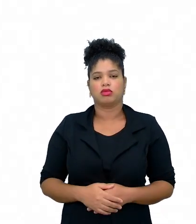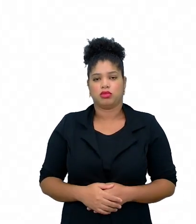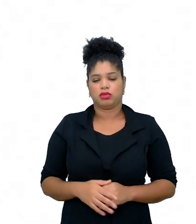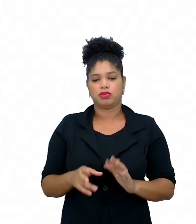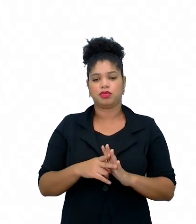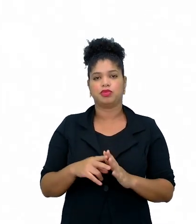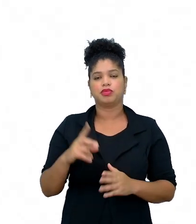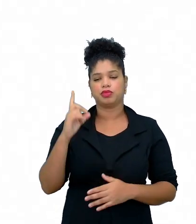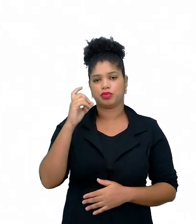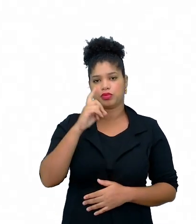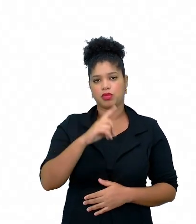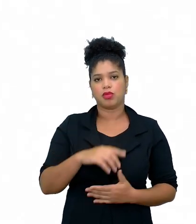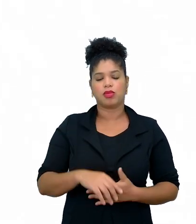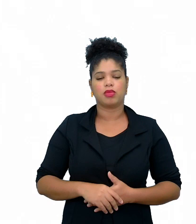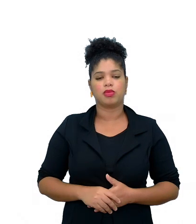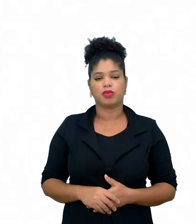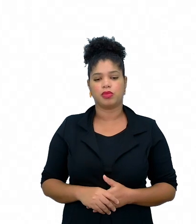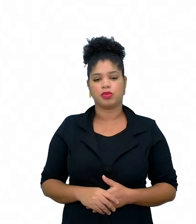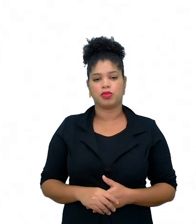dificuldades.